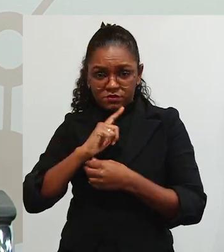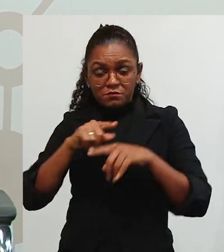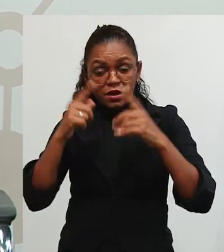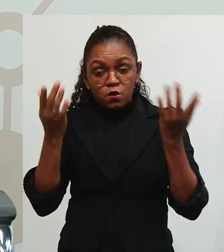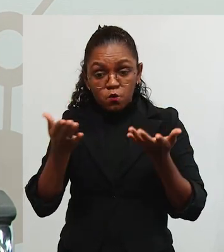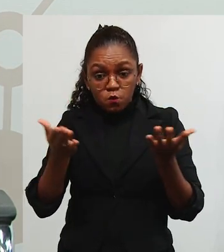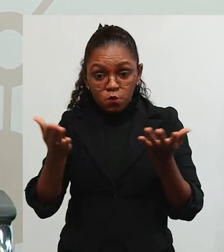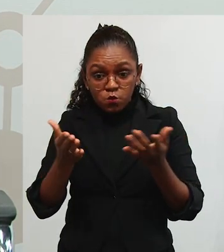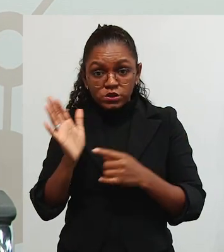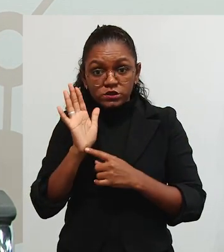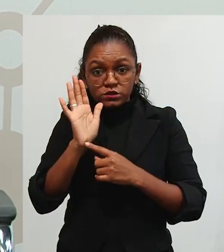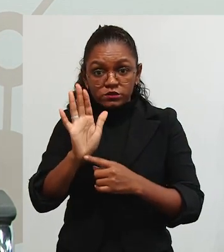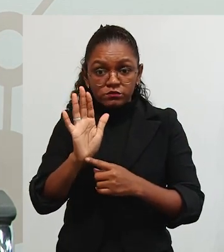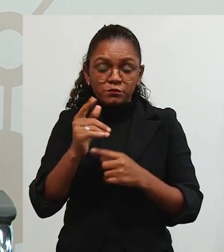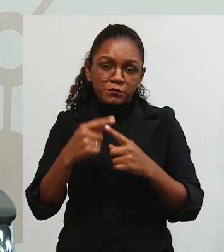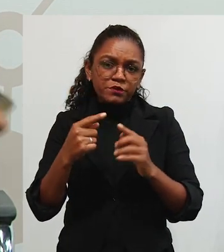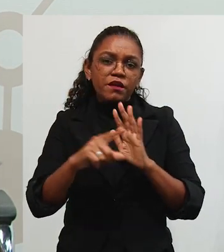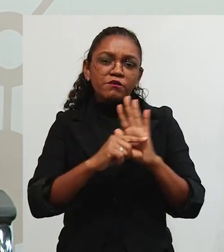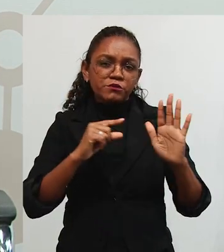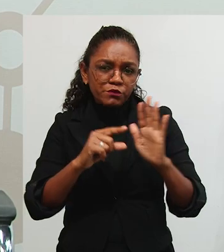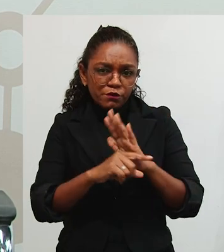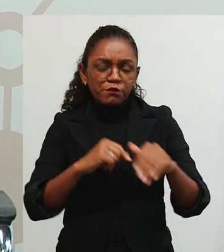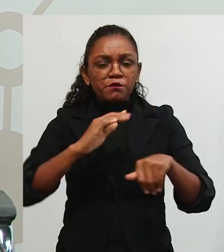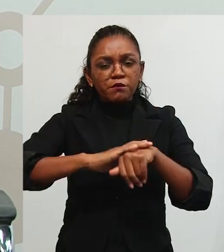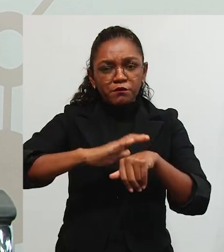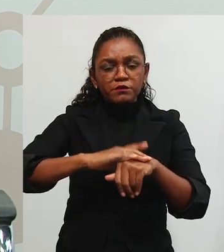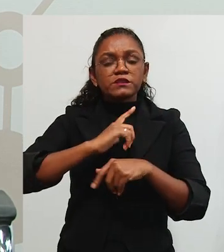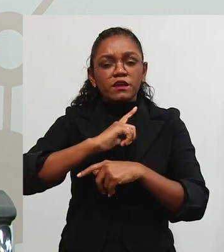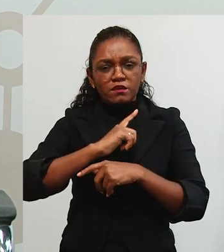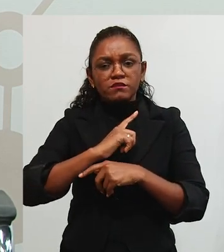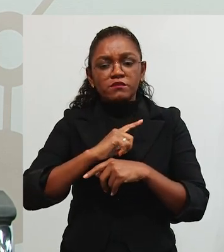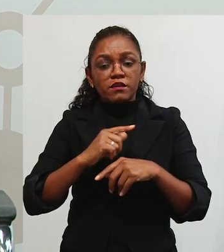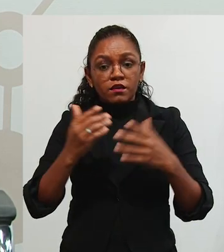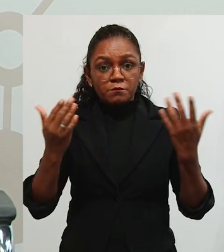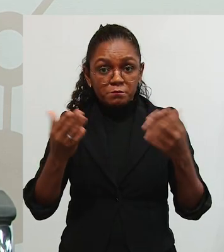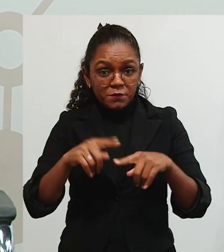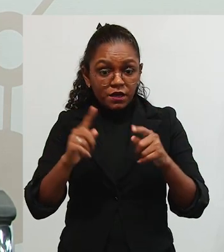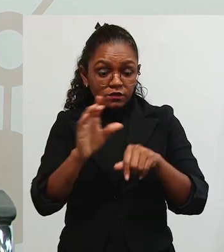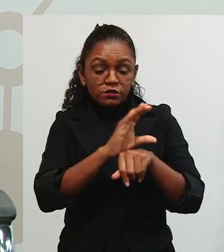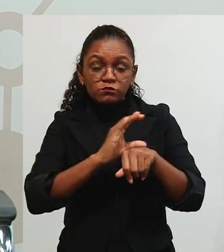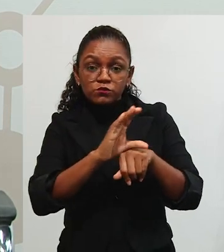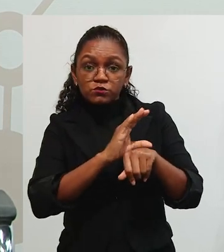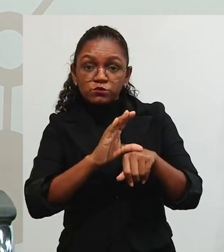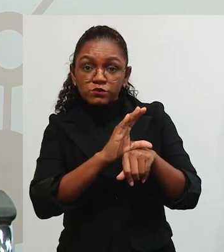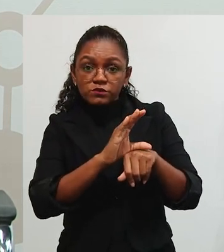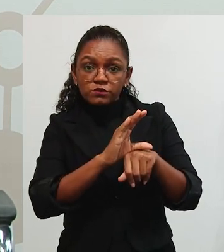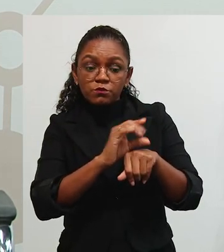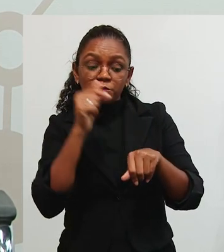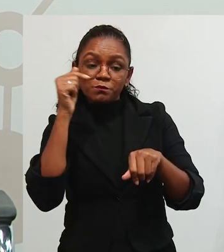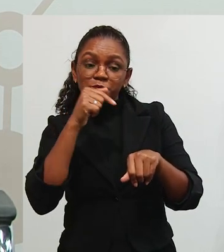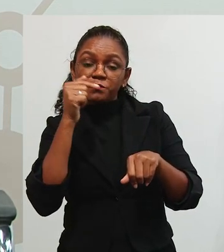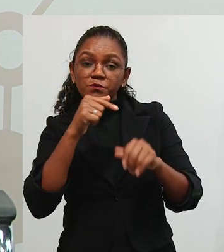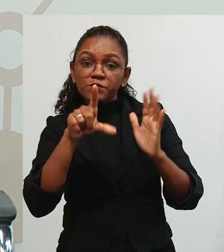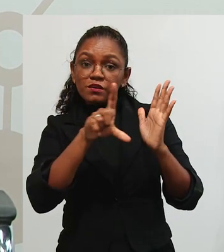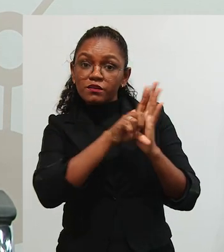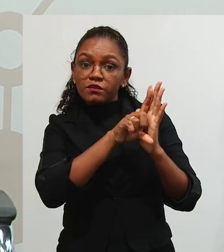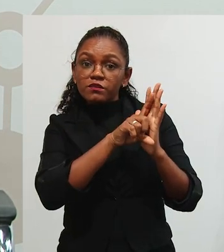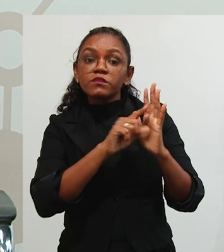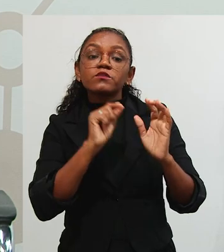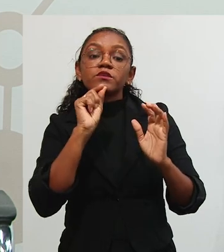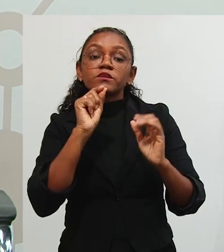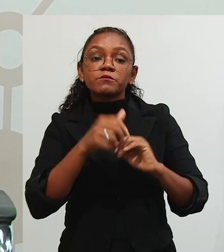nós trazemos, então, diante de tantos conceitos, de tantos autores, nós fomos, então, lá na nossa Constituição e